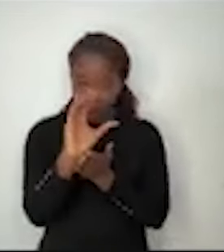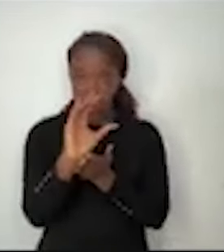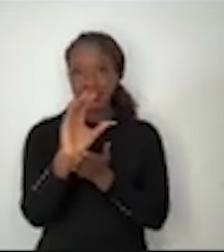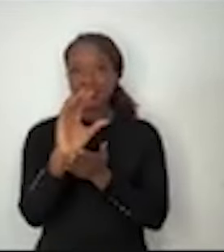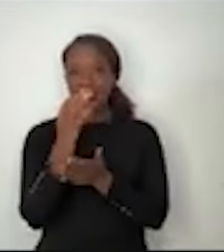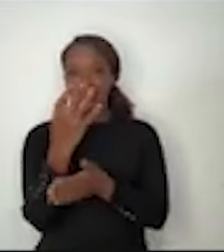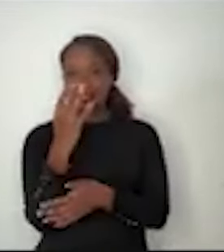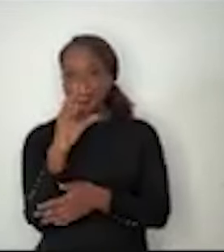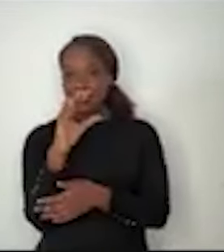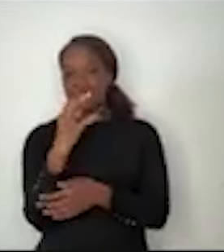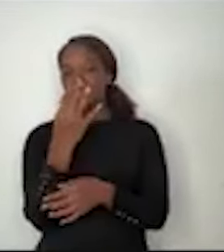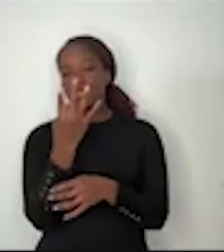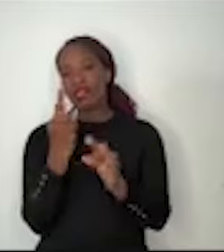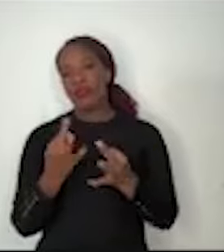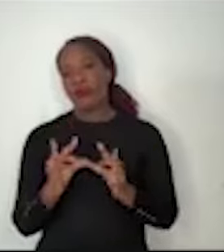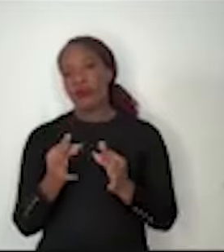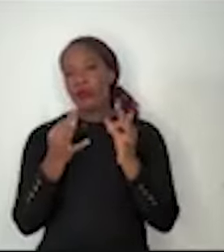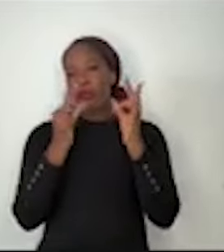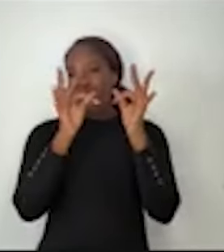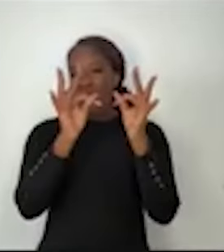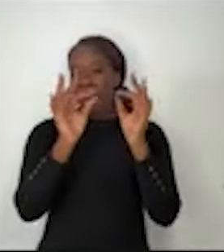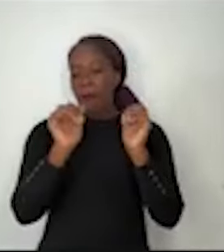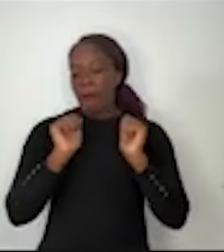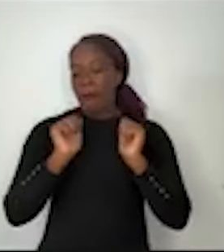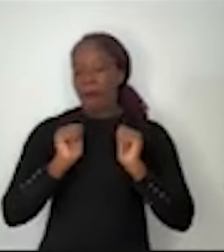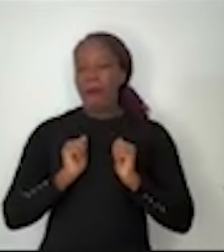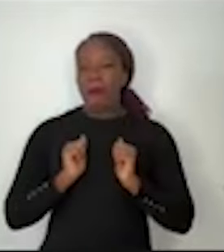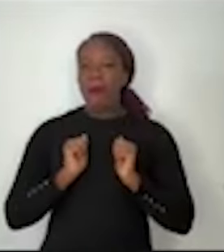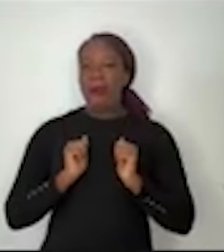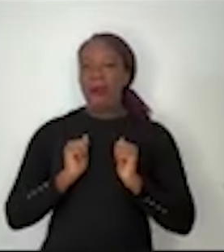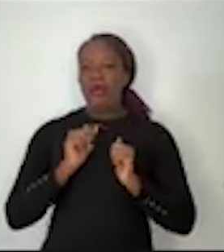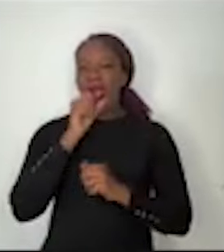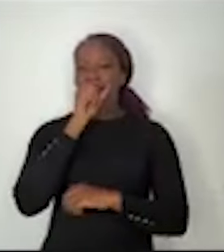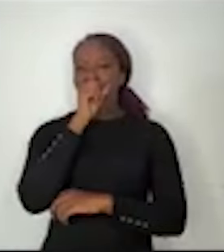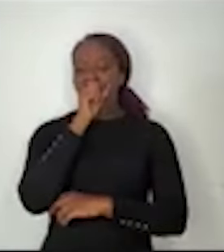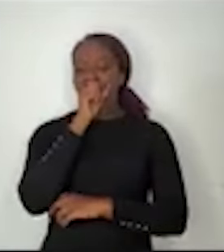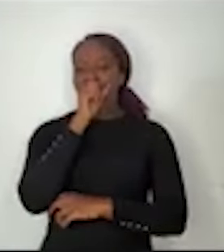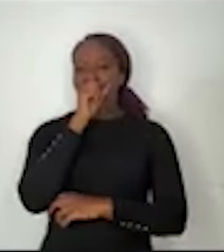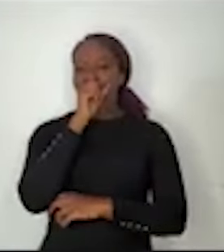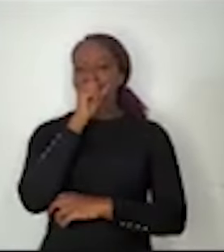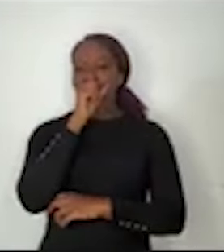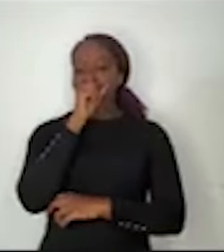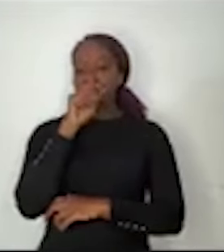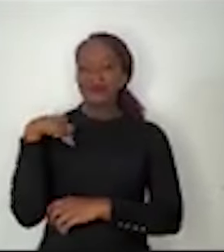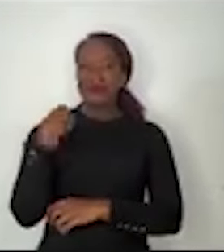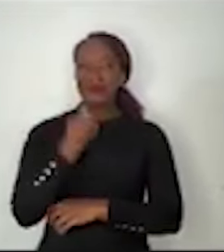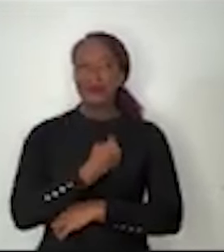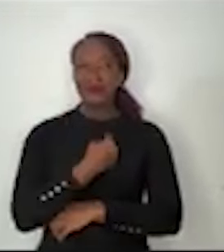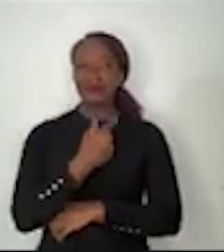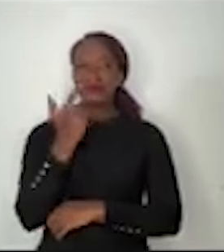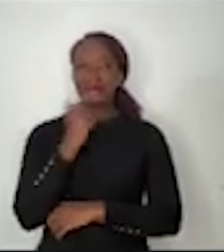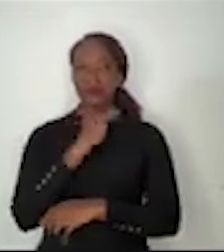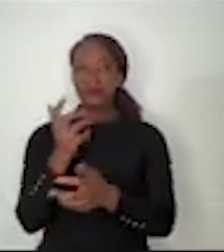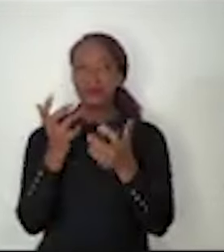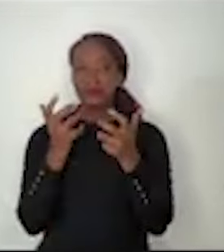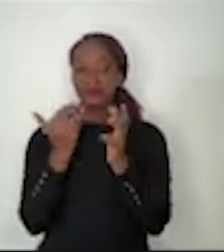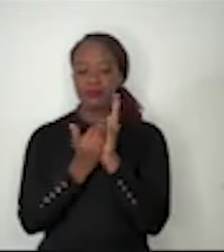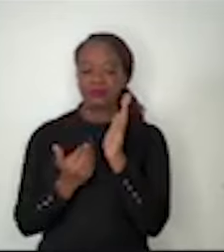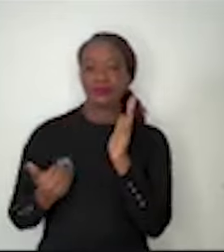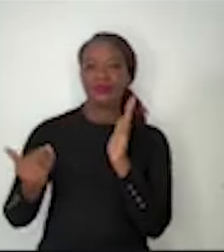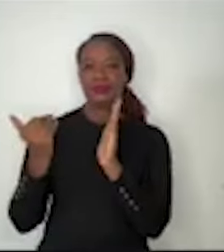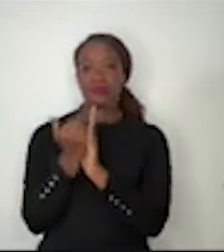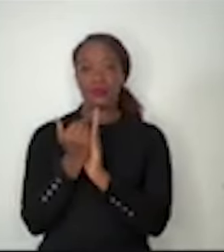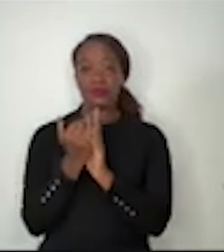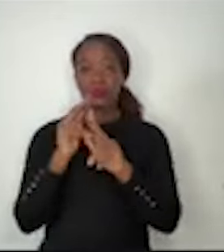vamos permanecer como exportadores de commodities, e nós queremos ir para além disso. De modo que essa é uma